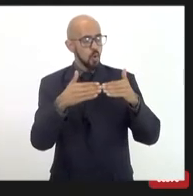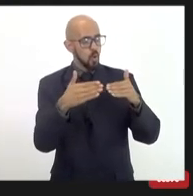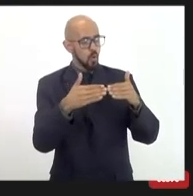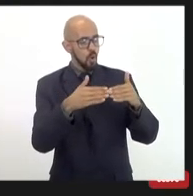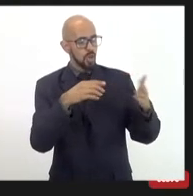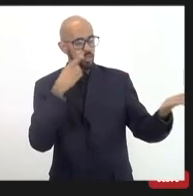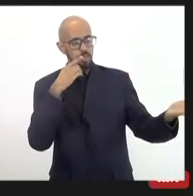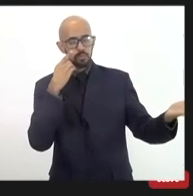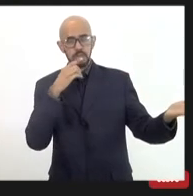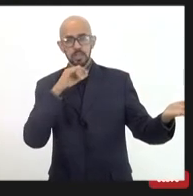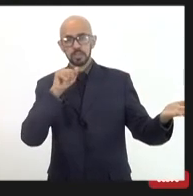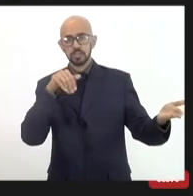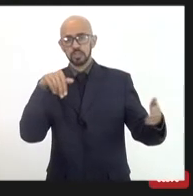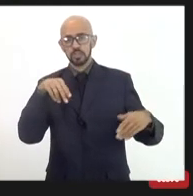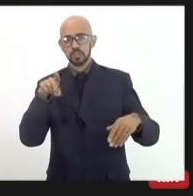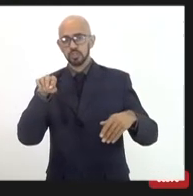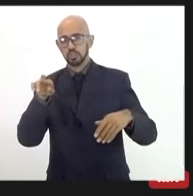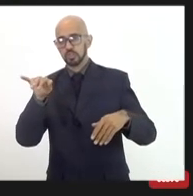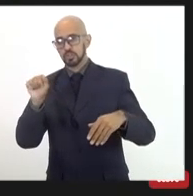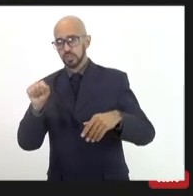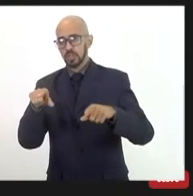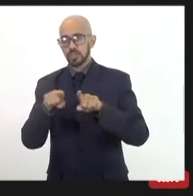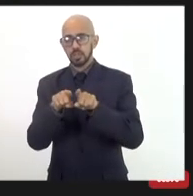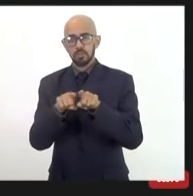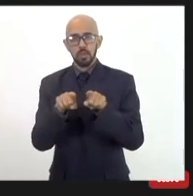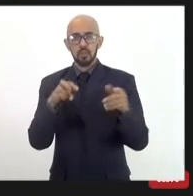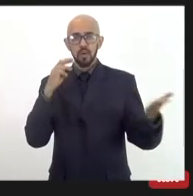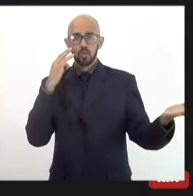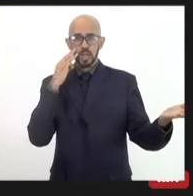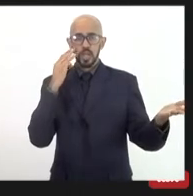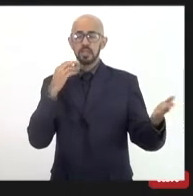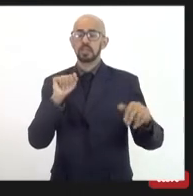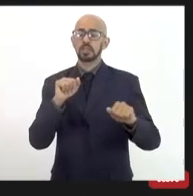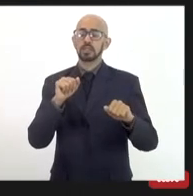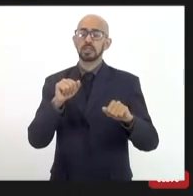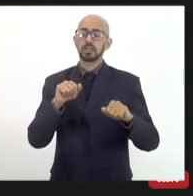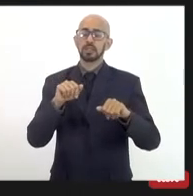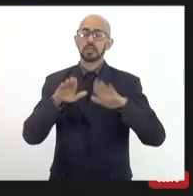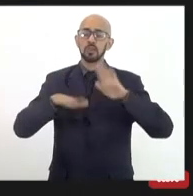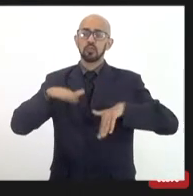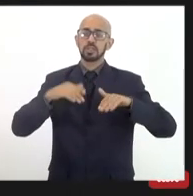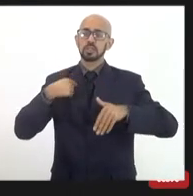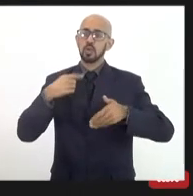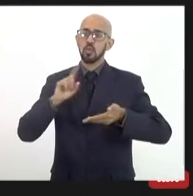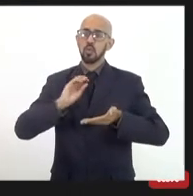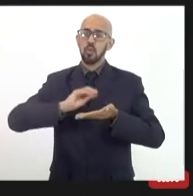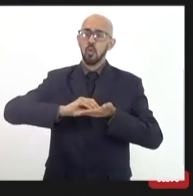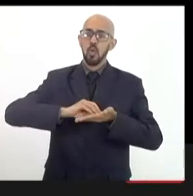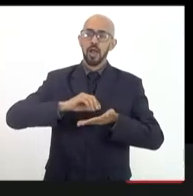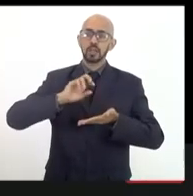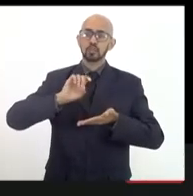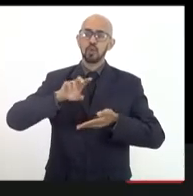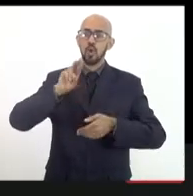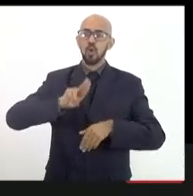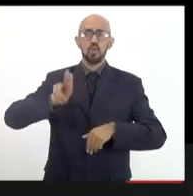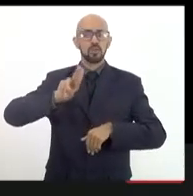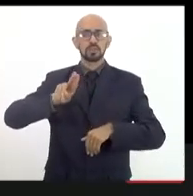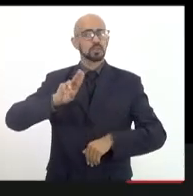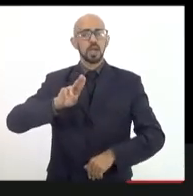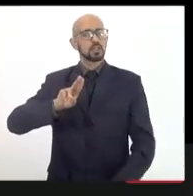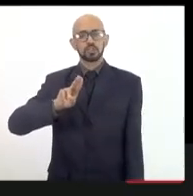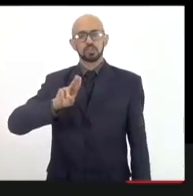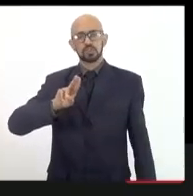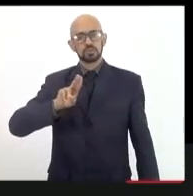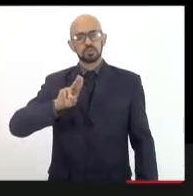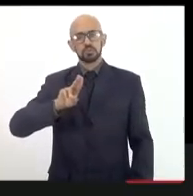Gendira, pelo Valdeck, que eu talvez, eu não colocaria só as universidades, colocar